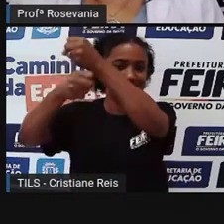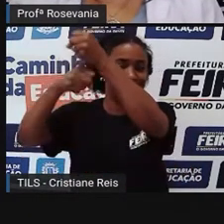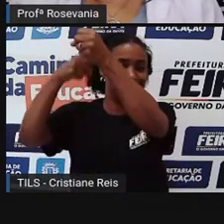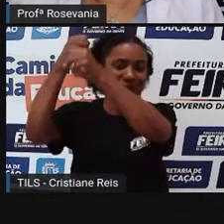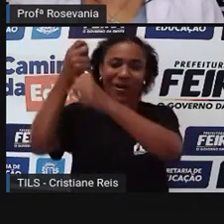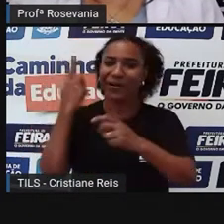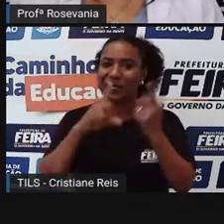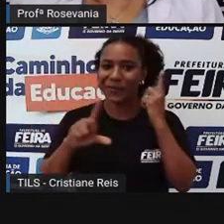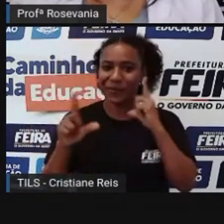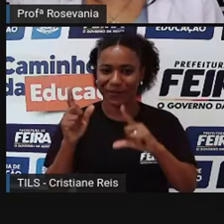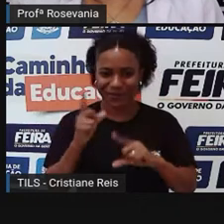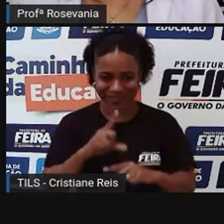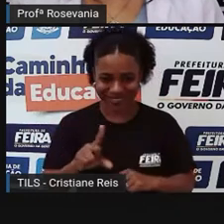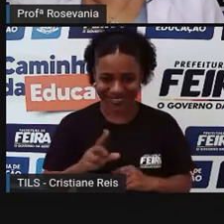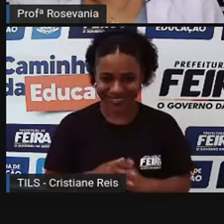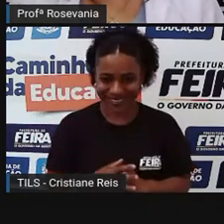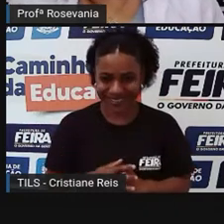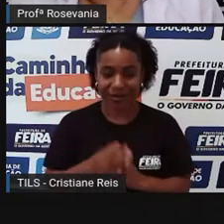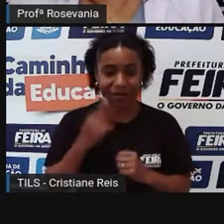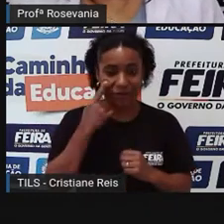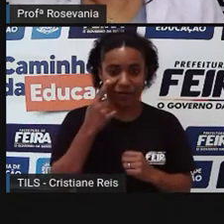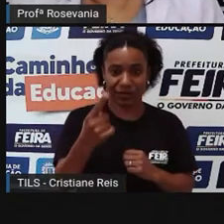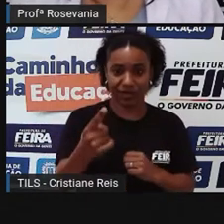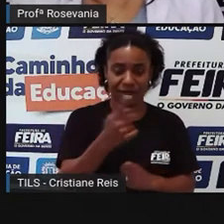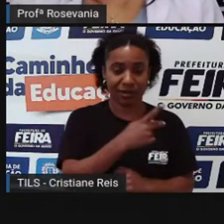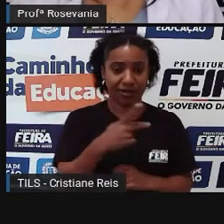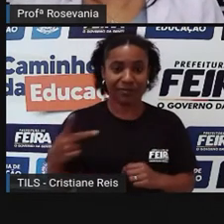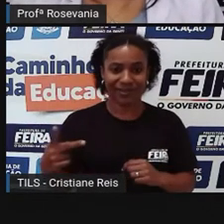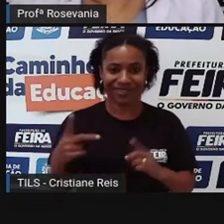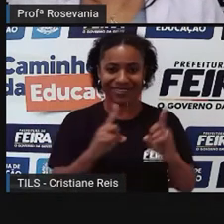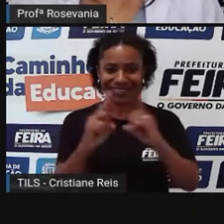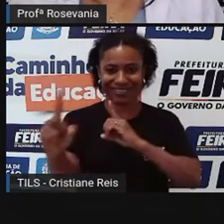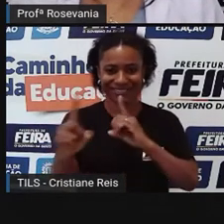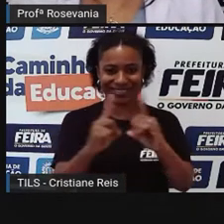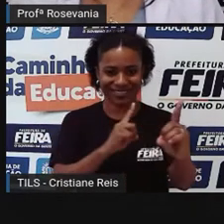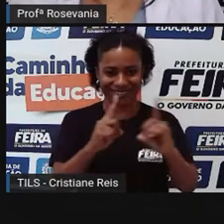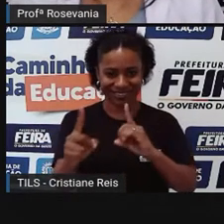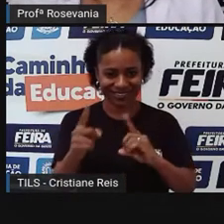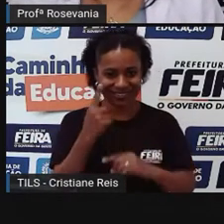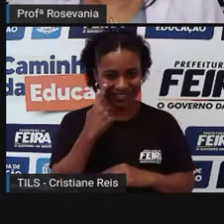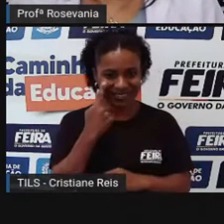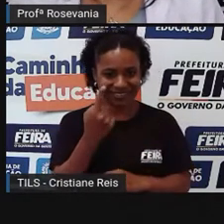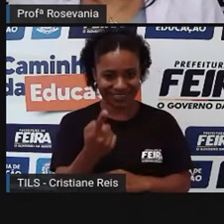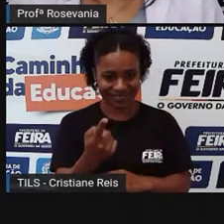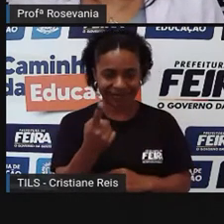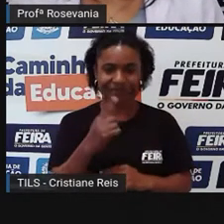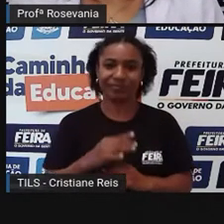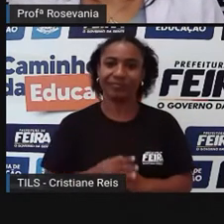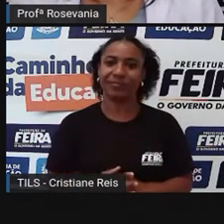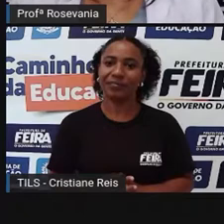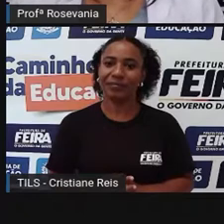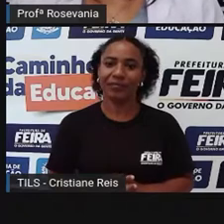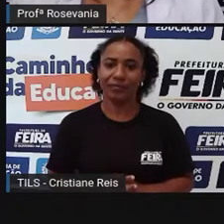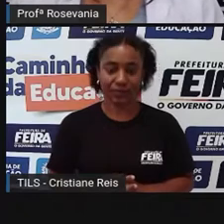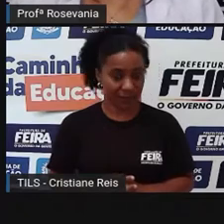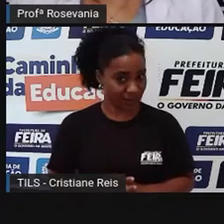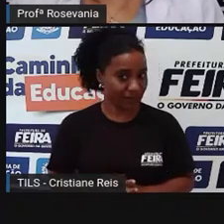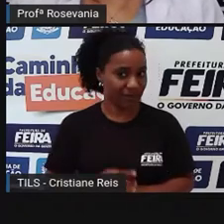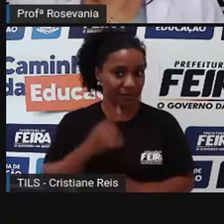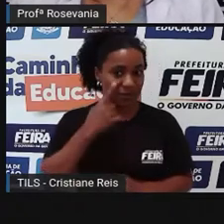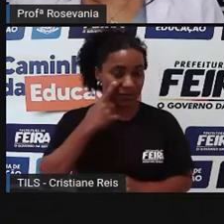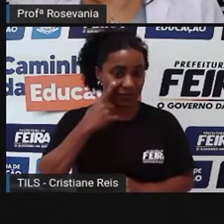avenida principal que a gente está vendo aí é a Presidente Dutra. Bom, aqui eu dei uma imagem mais ampliada, né,